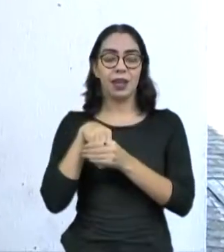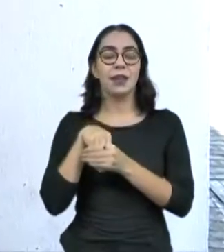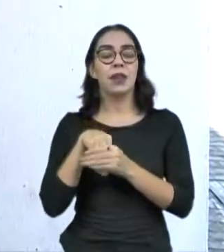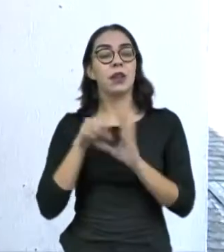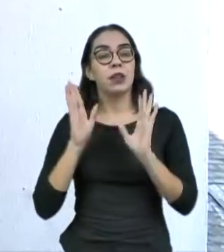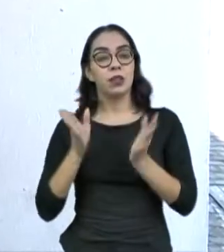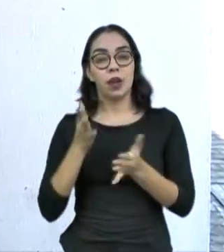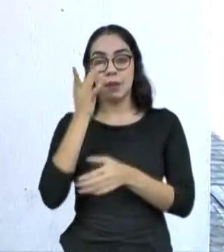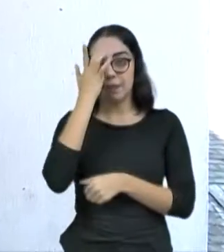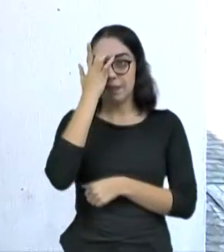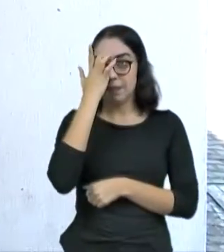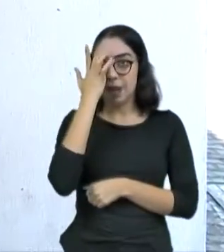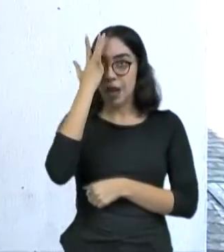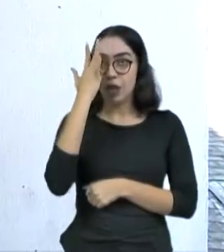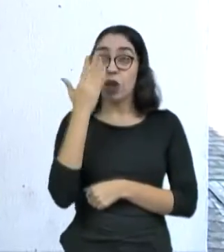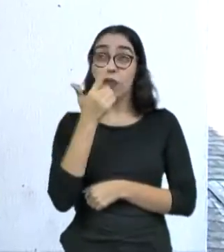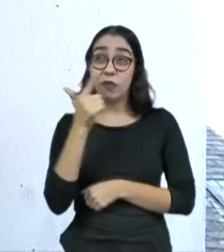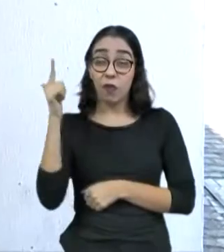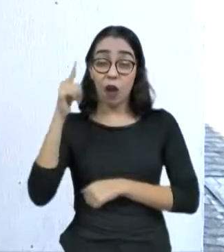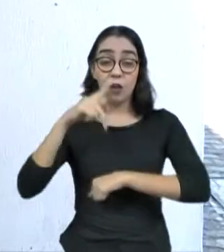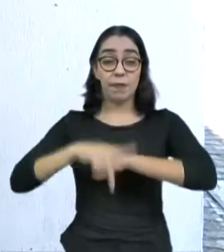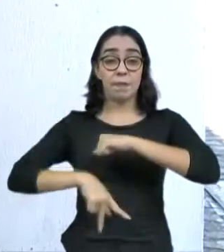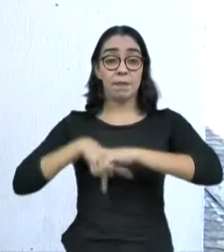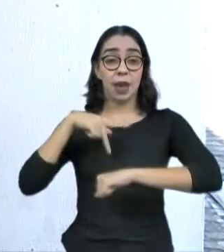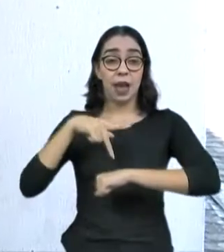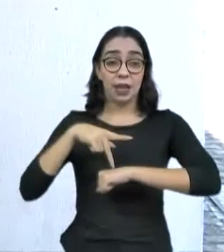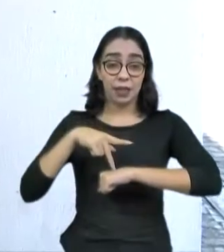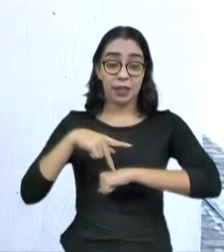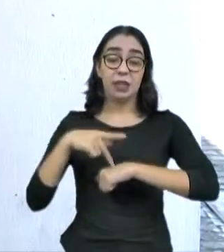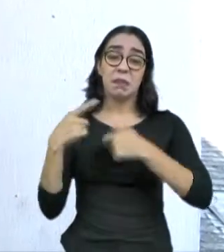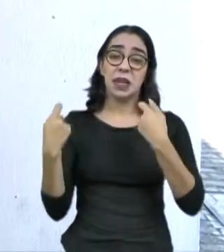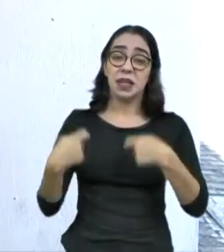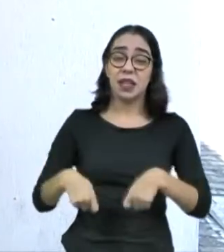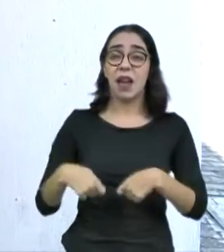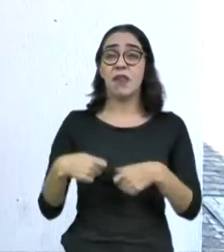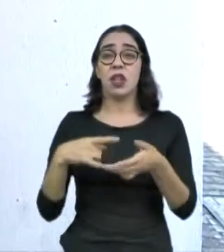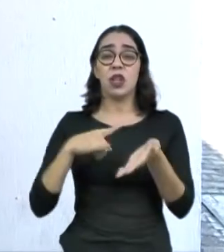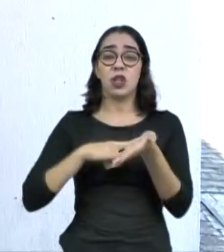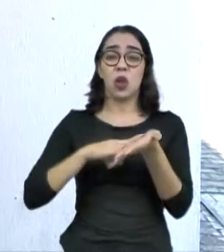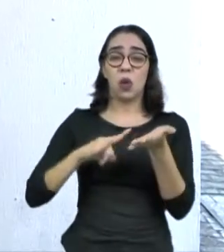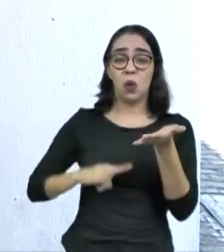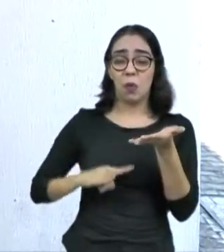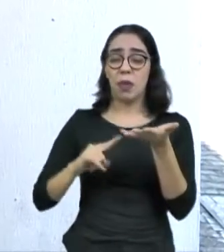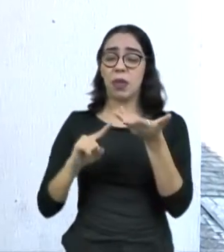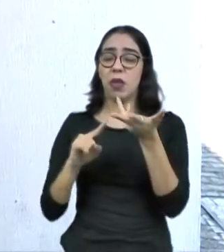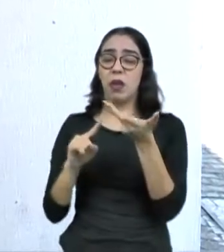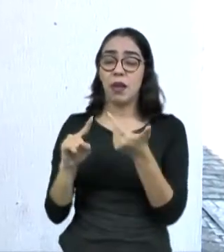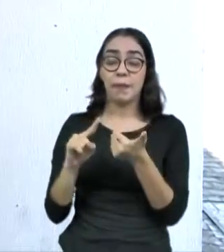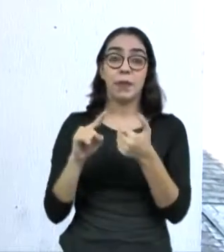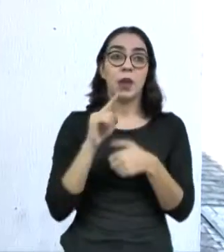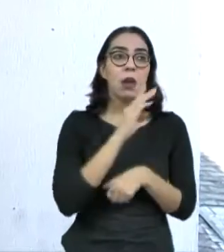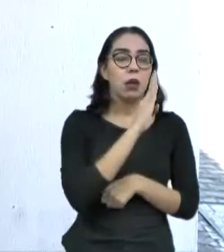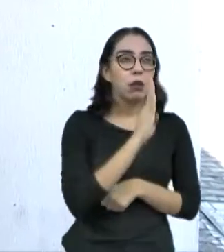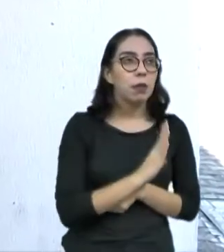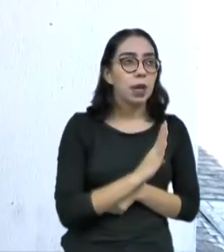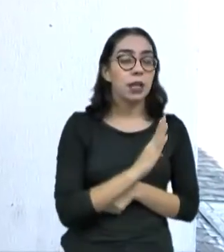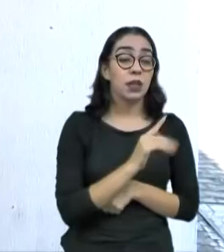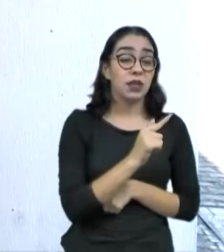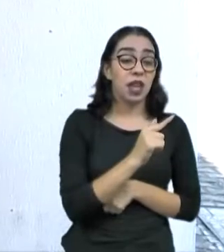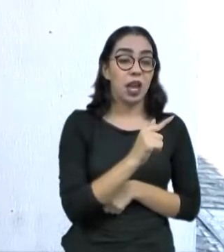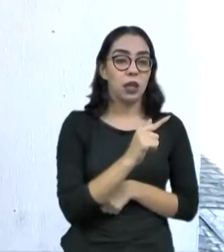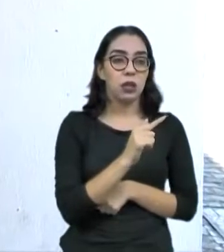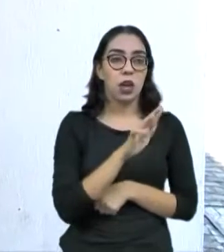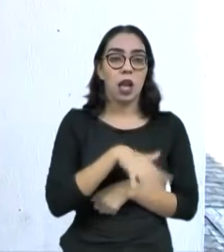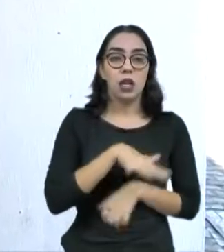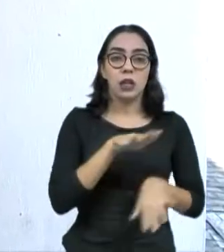morei em outros países onde apenas se precisava de dois, três documentos. No Brasil, precisamos de uns seis, sete, até oito, às vezes. E tudo vai sendo